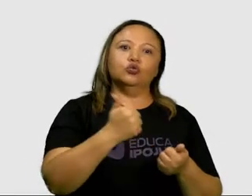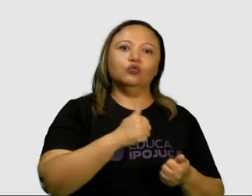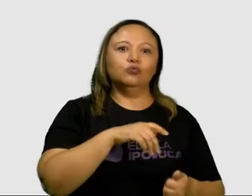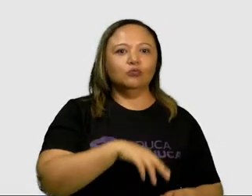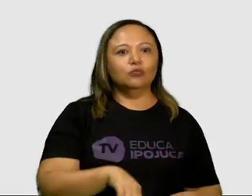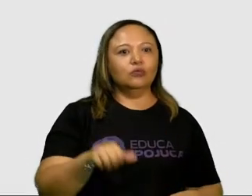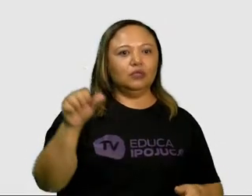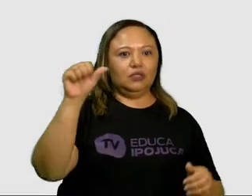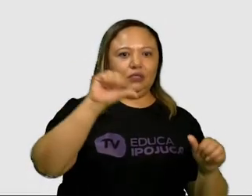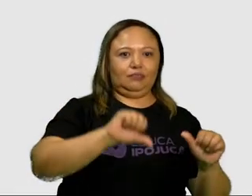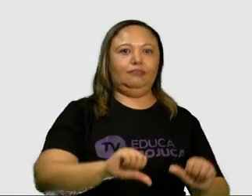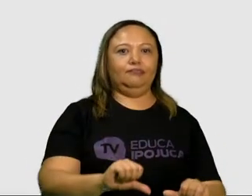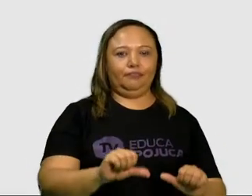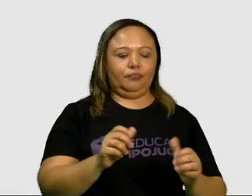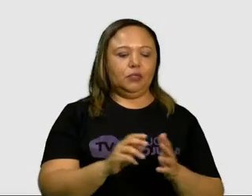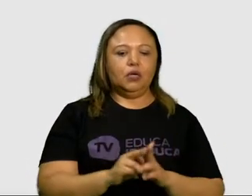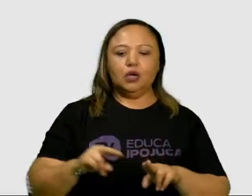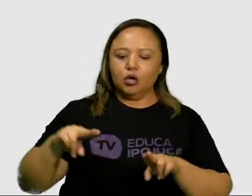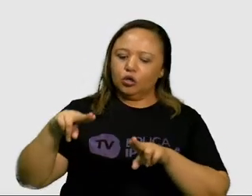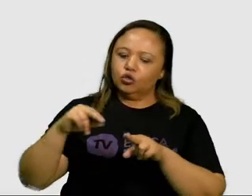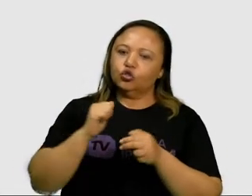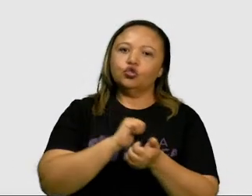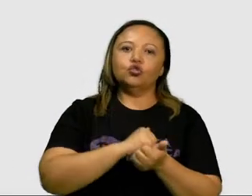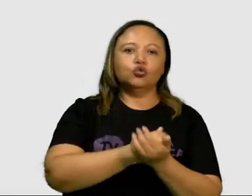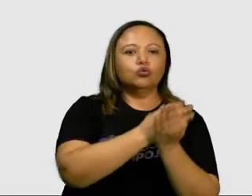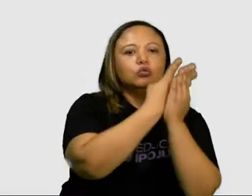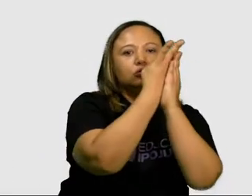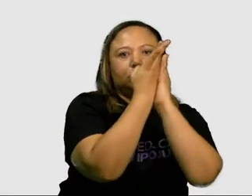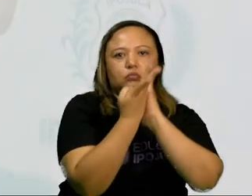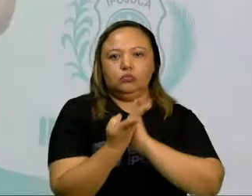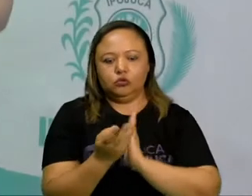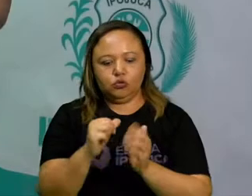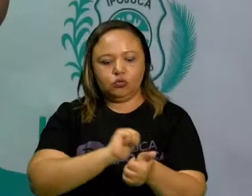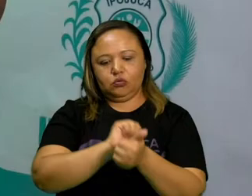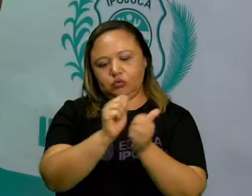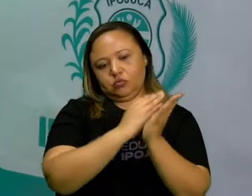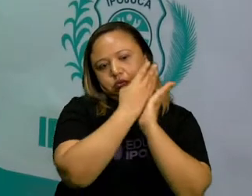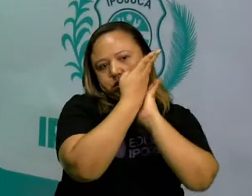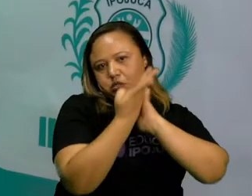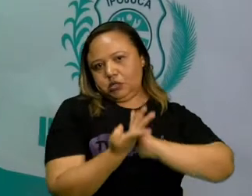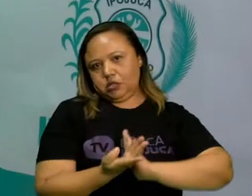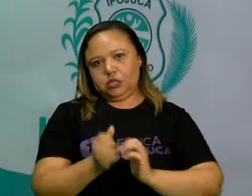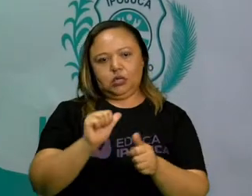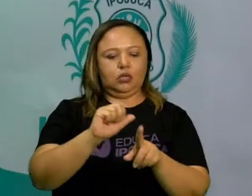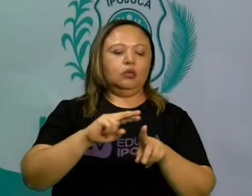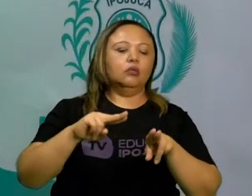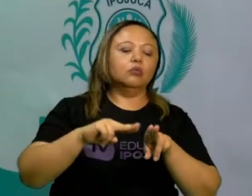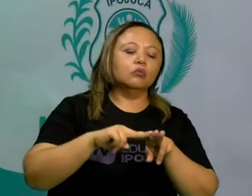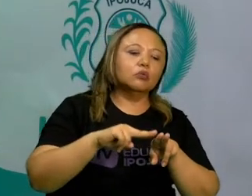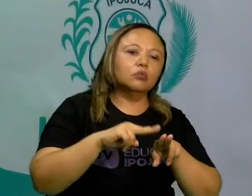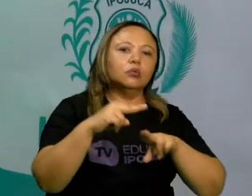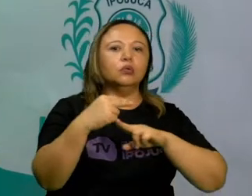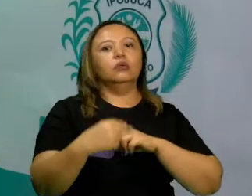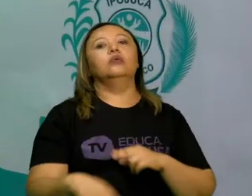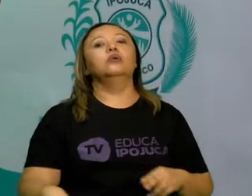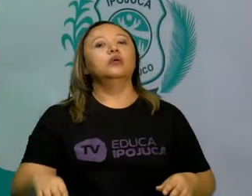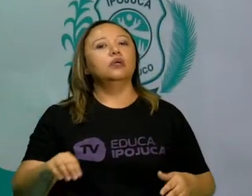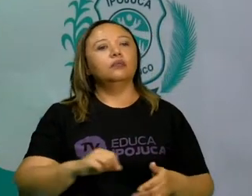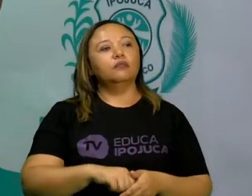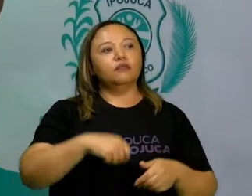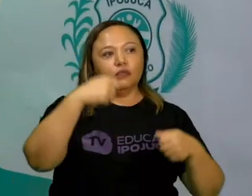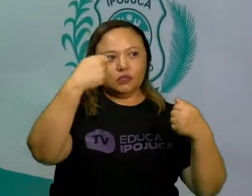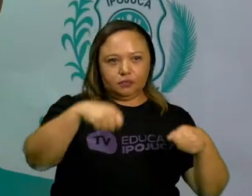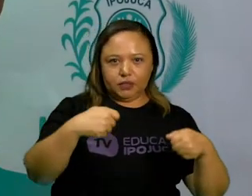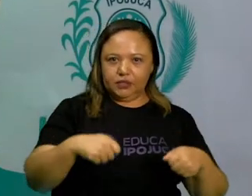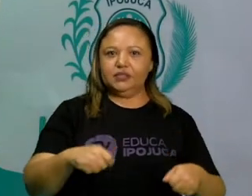baralho, que são jogos onde você depende não só da sua estratégia, da sua inteligência, mas você também precisa